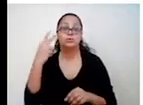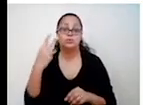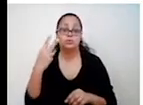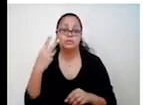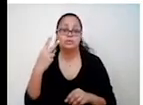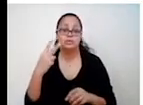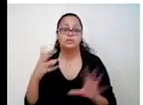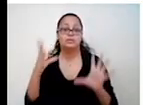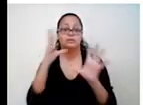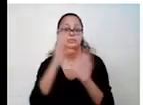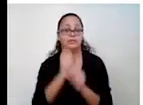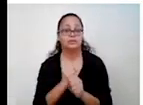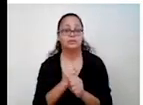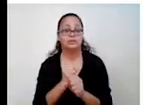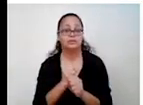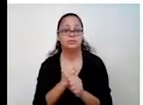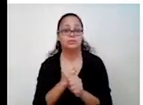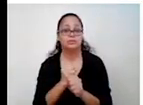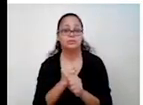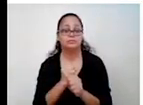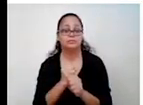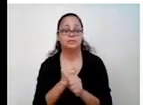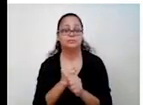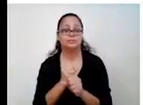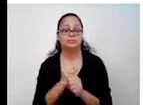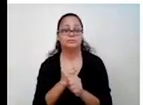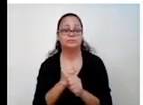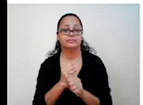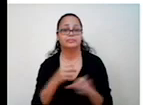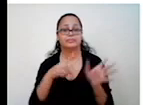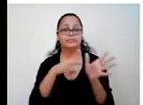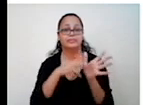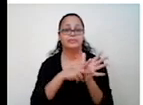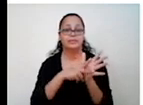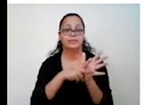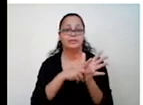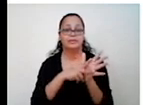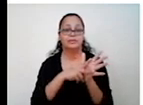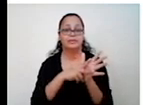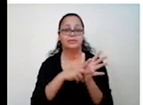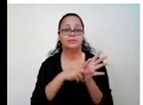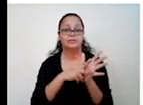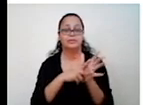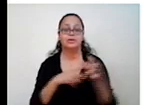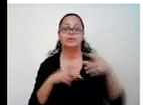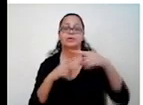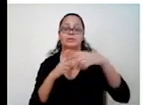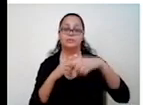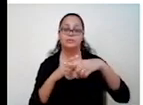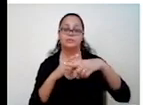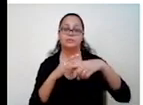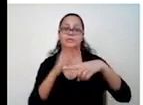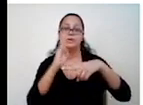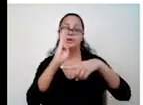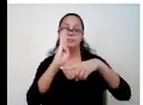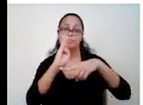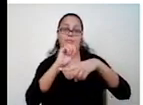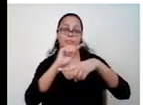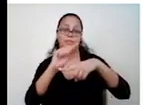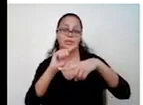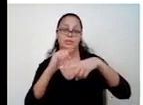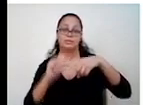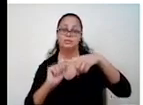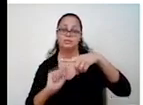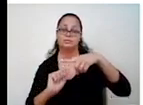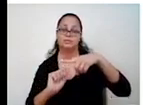Vai dar a soma, x' mais x'' Nós vamos simplificar, vai dar menos b sobre a. E o